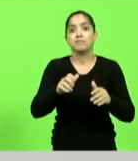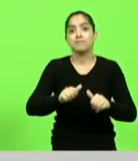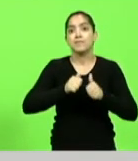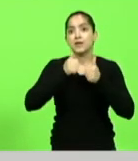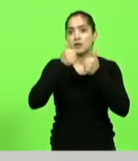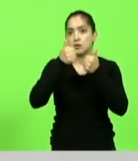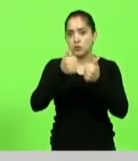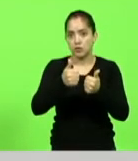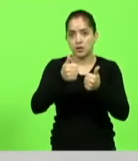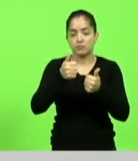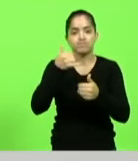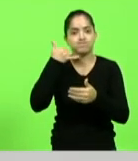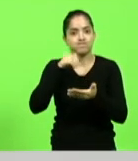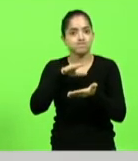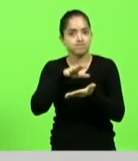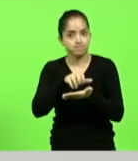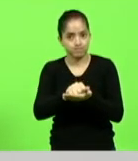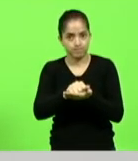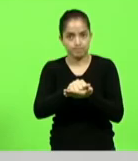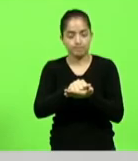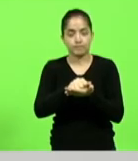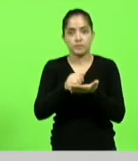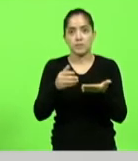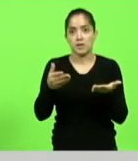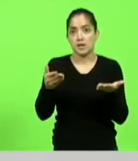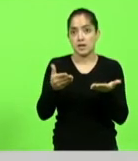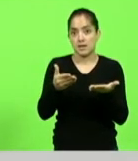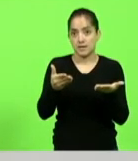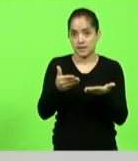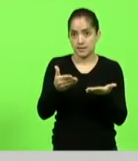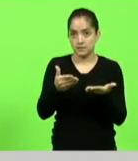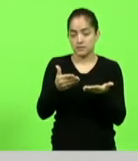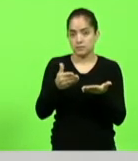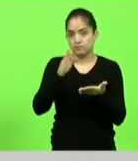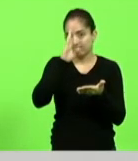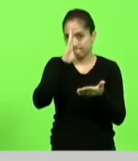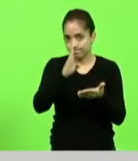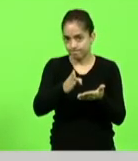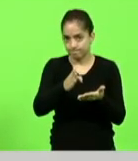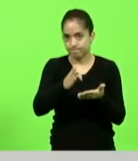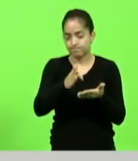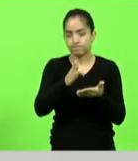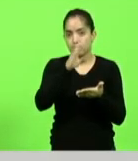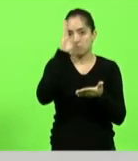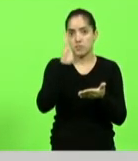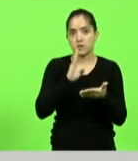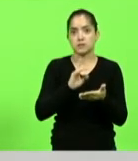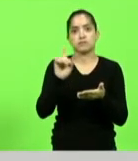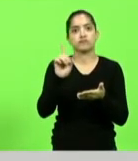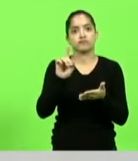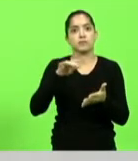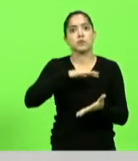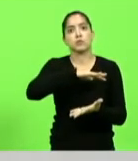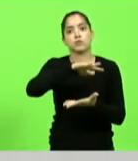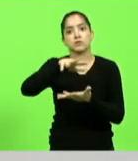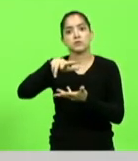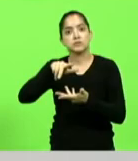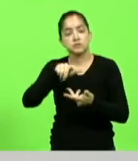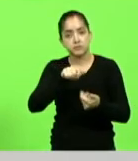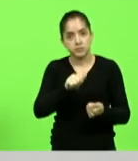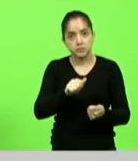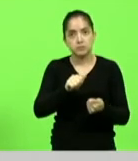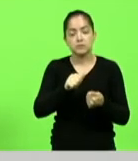escuta e registro este fenômeno não é exclusivamente brasileiro e a nível internacional a